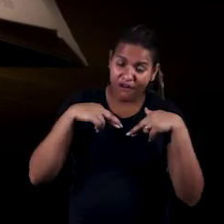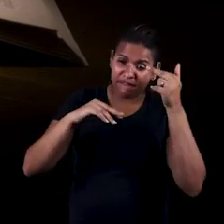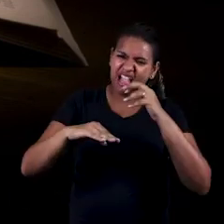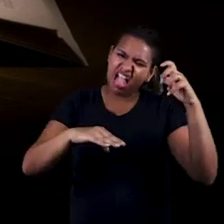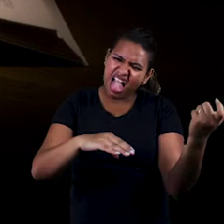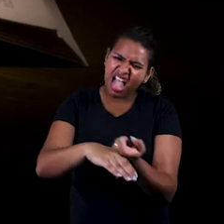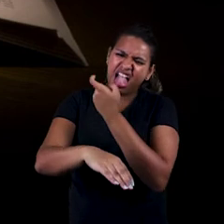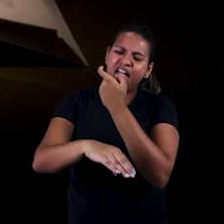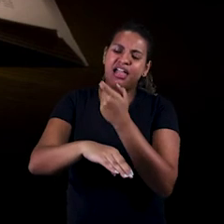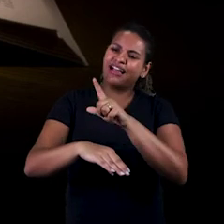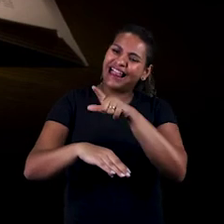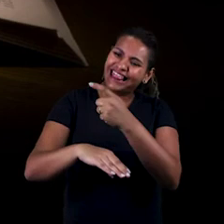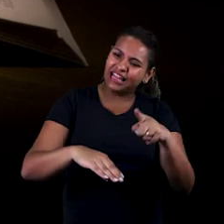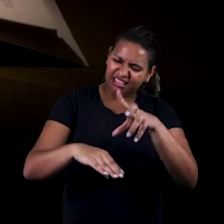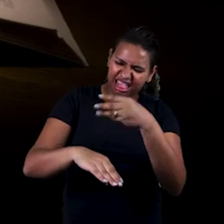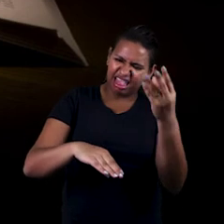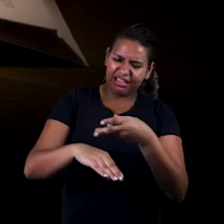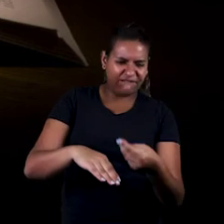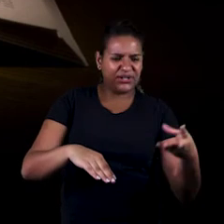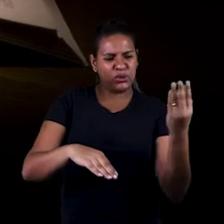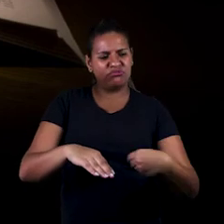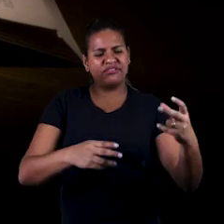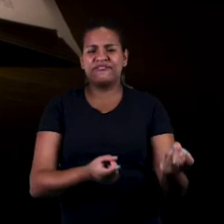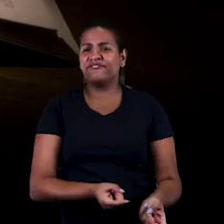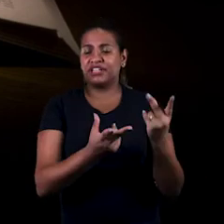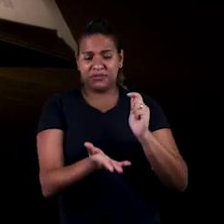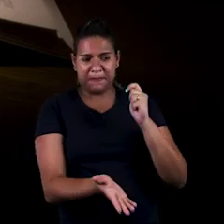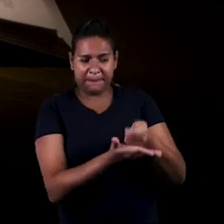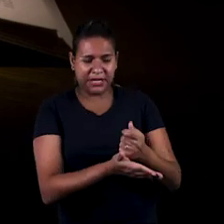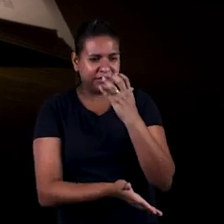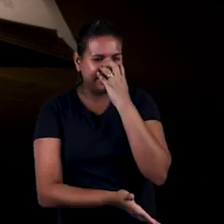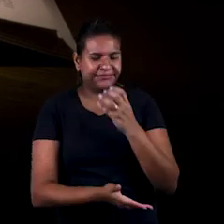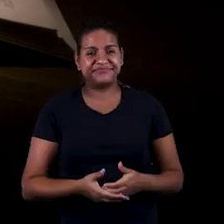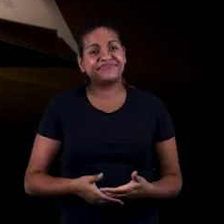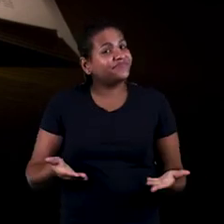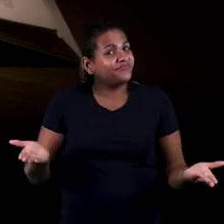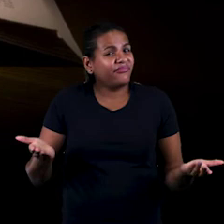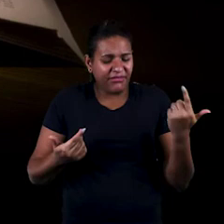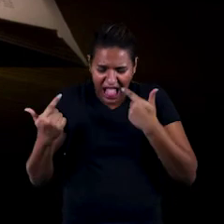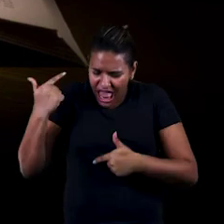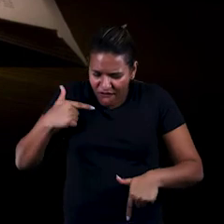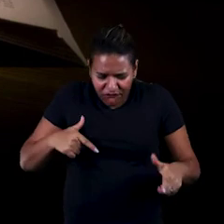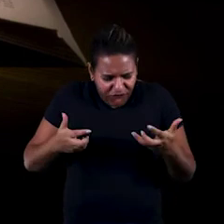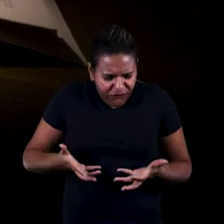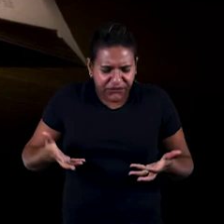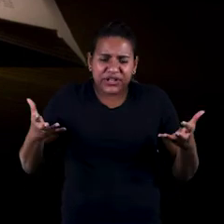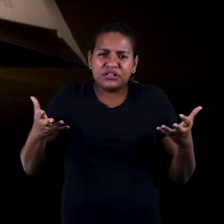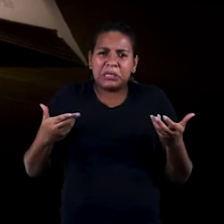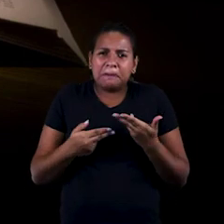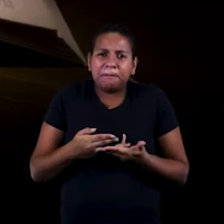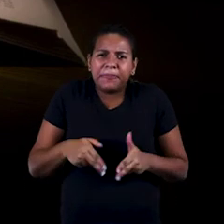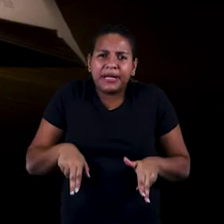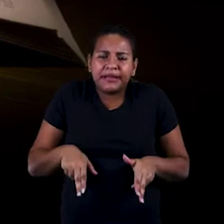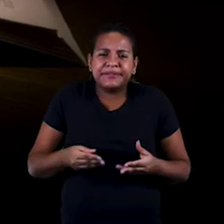para que a lã fosse vendida como pagamento ao cão. Pagou então a ovelha pelo que não comera e ainda ficou